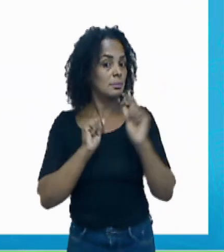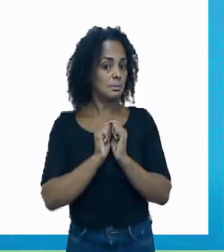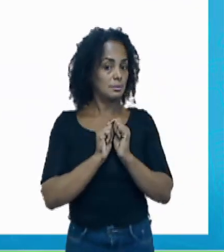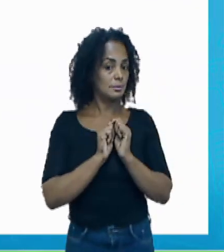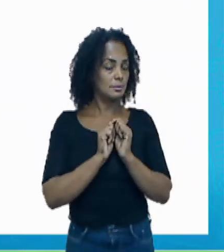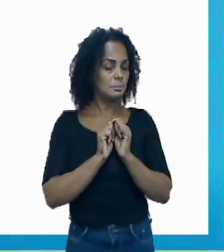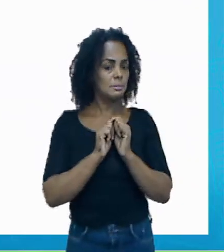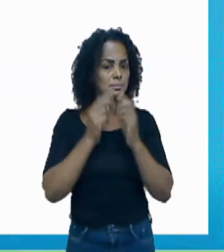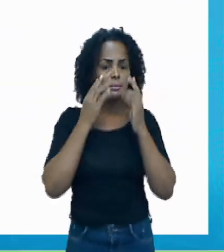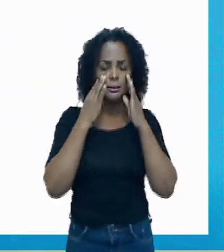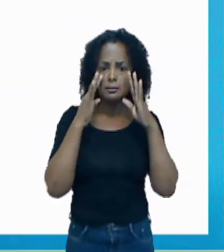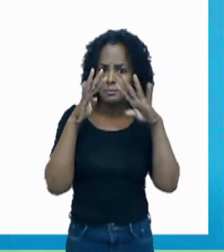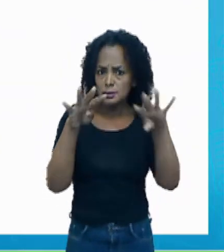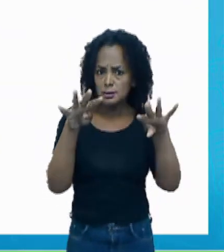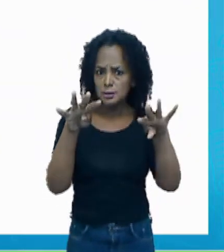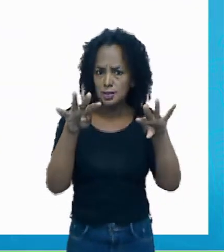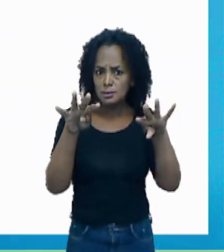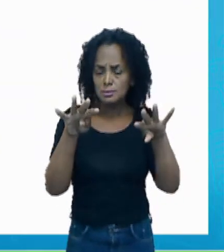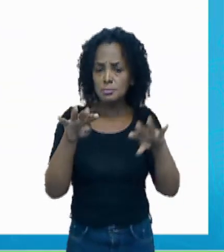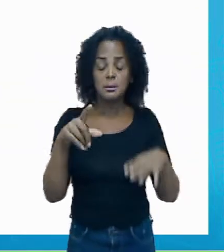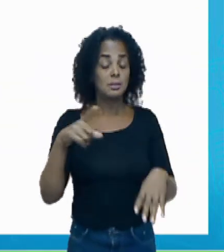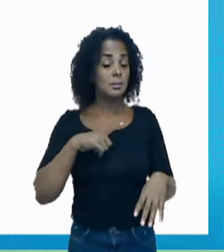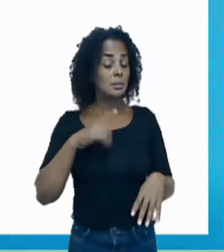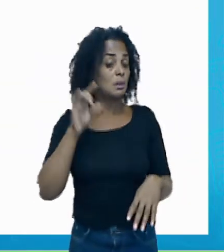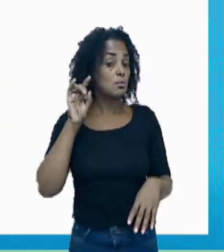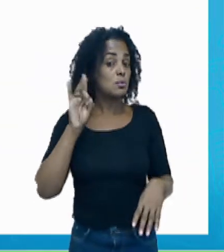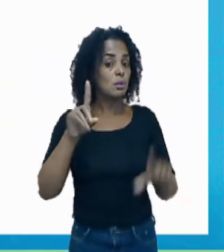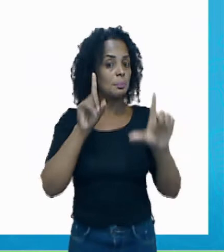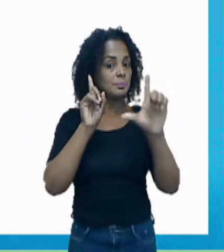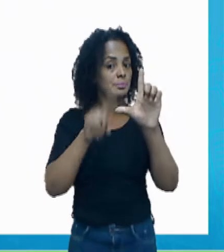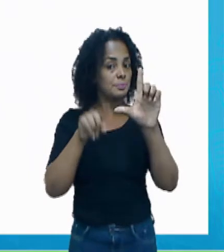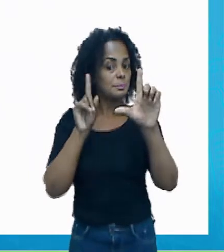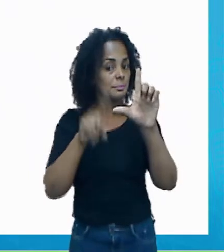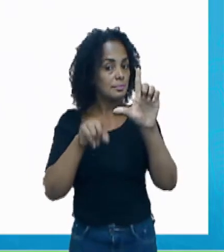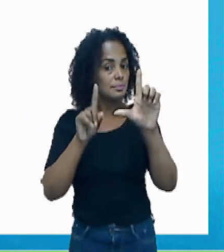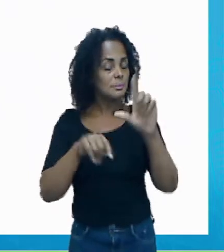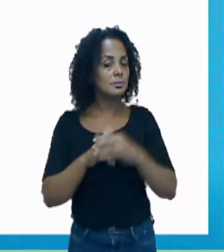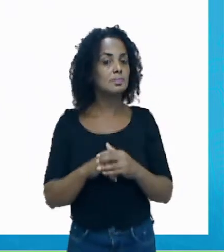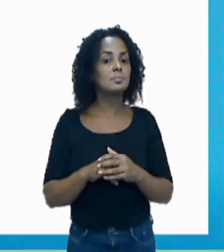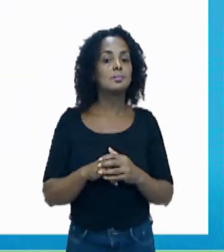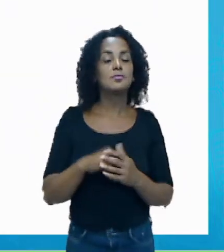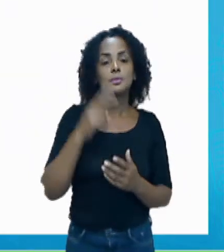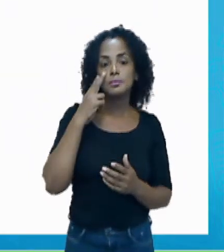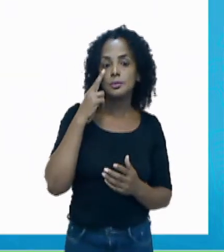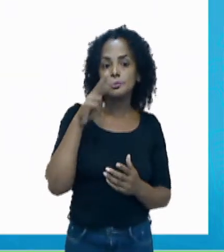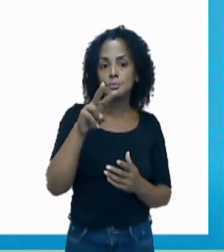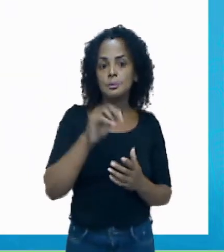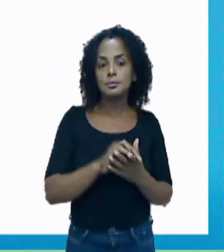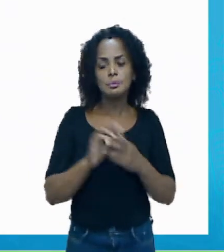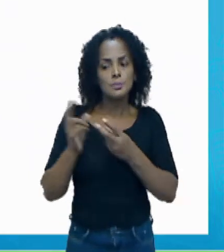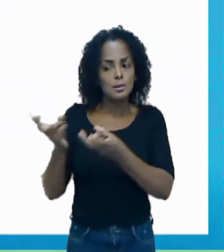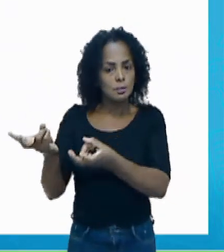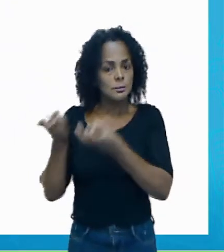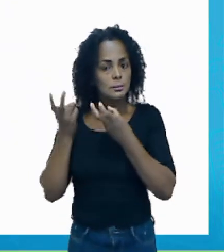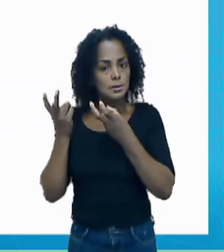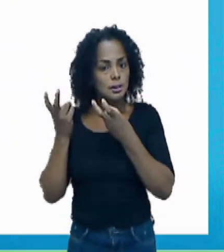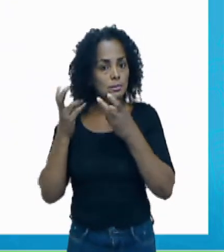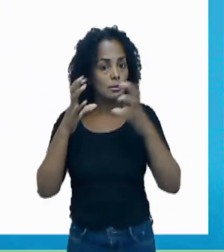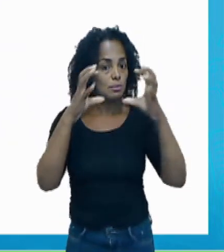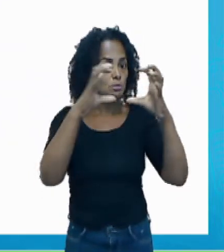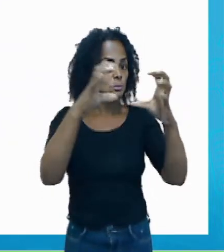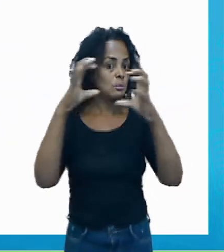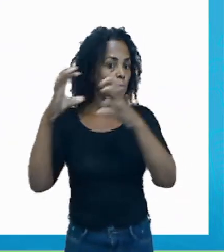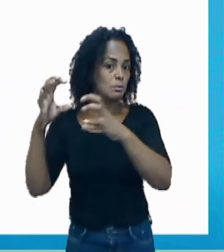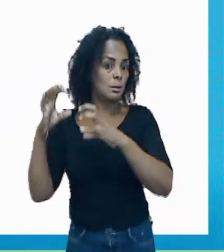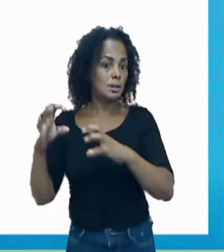Preste atenção, que tem apenas letras. Vamos lá? Observe o balão número